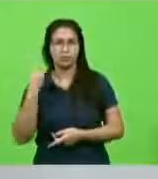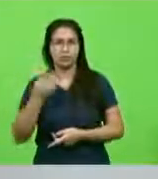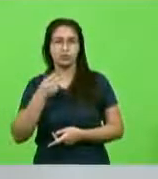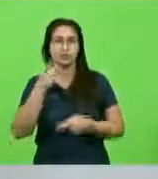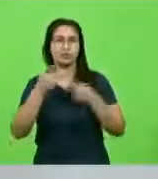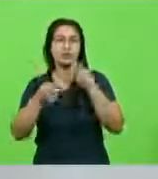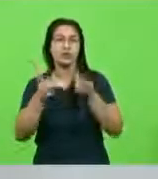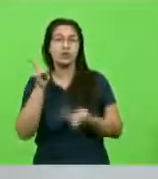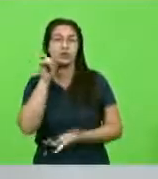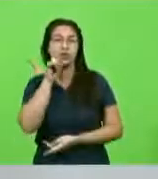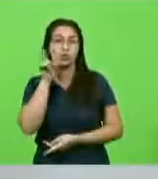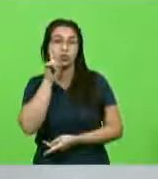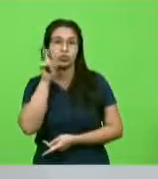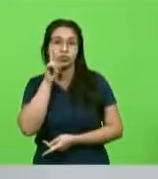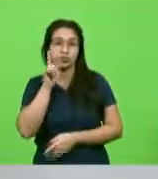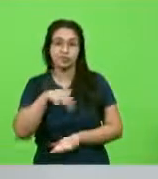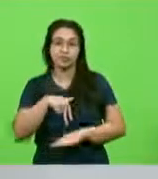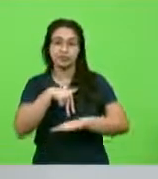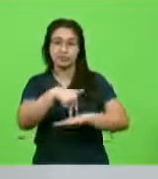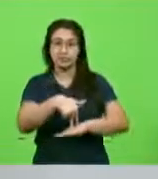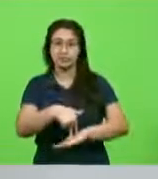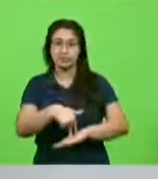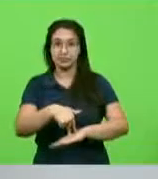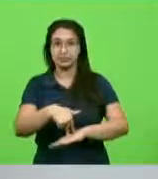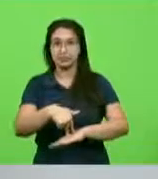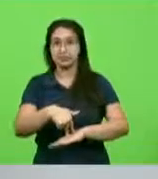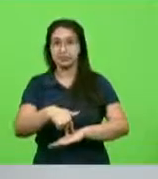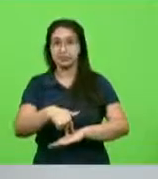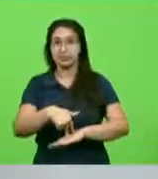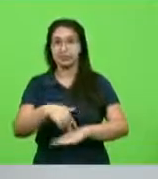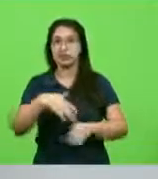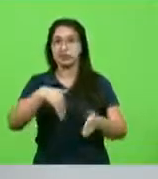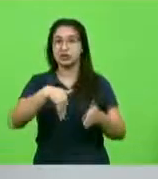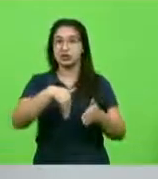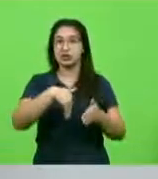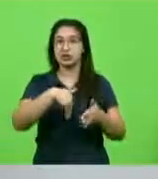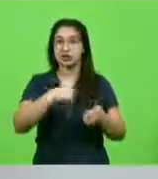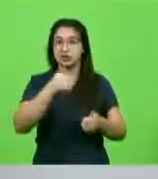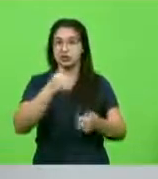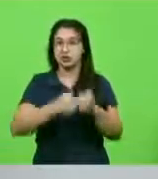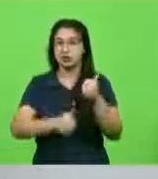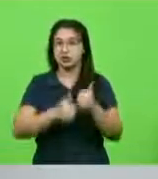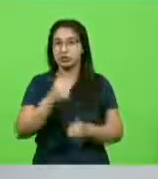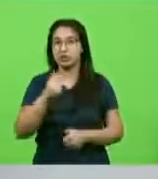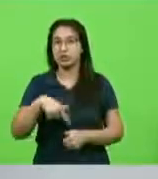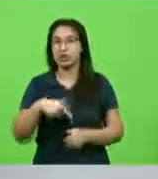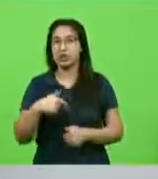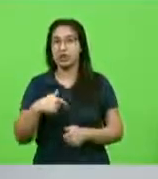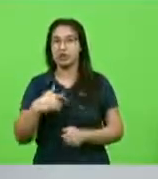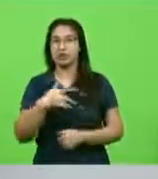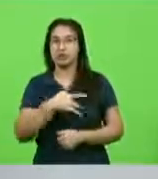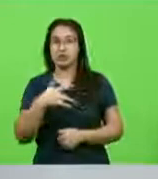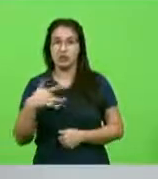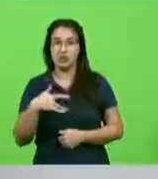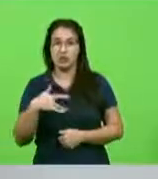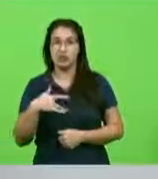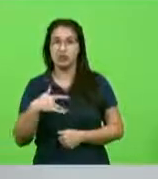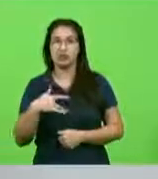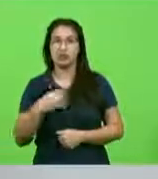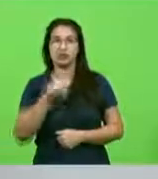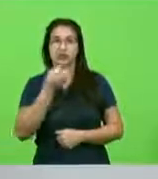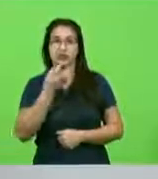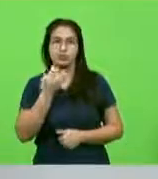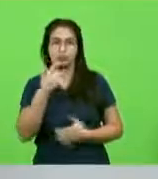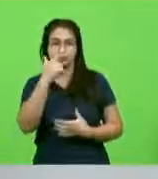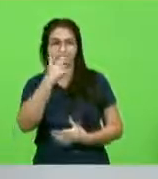diariamente essa tribuna para falar que esporte é saúde, para falar que faz bem para o corpo, para falar que faz